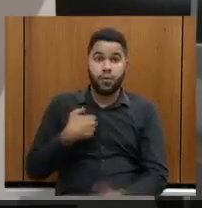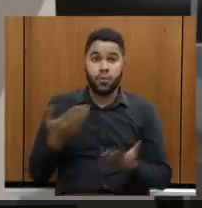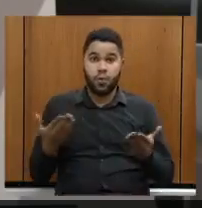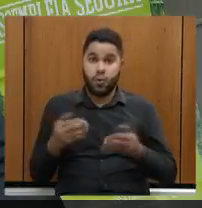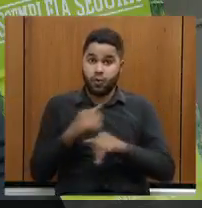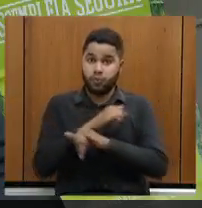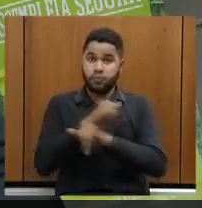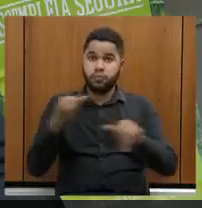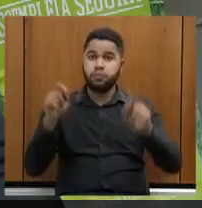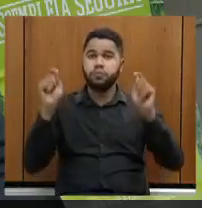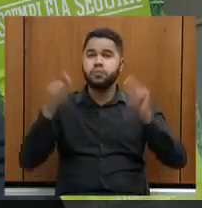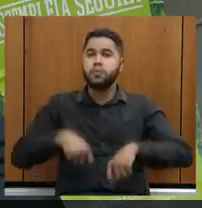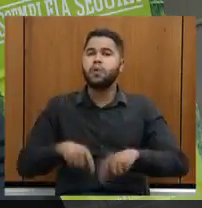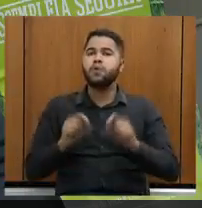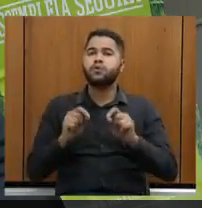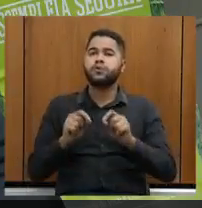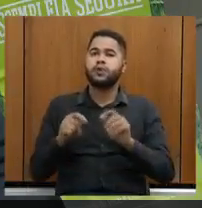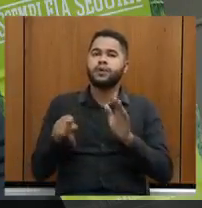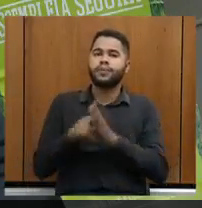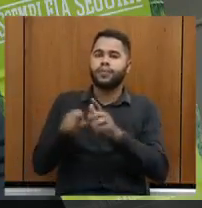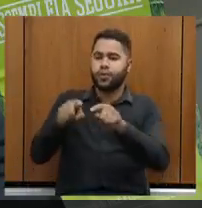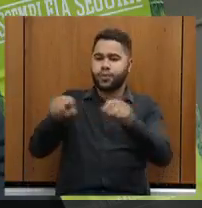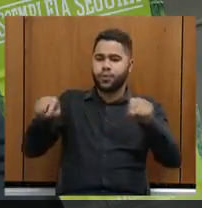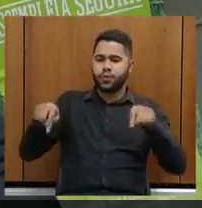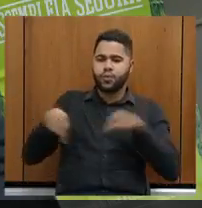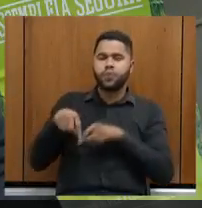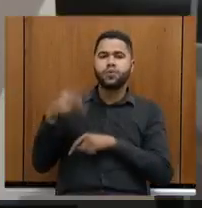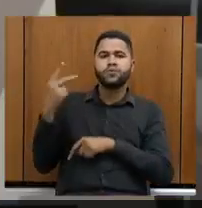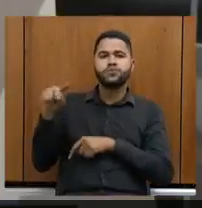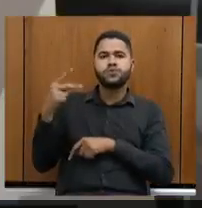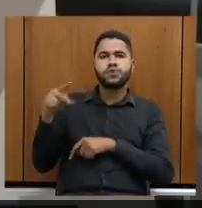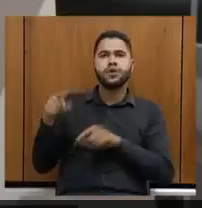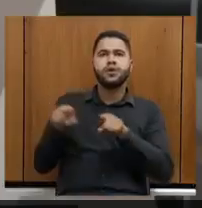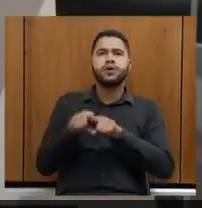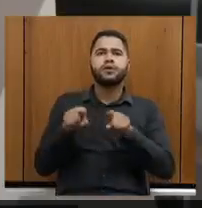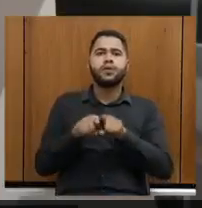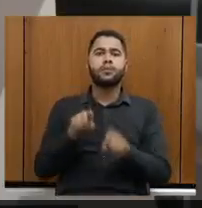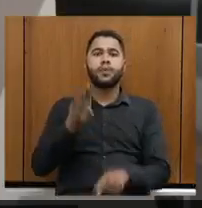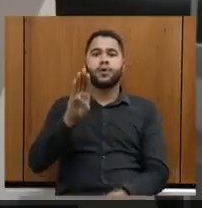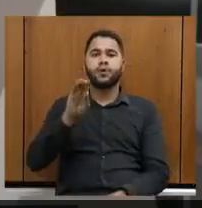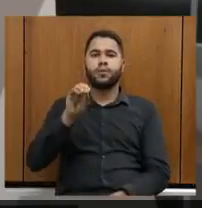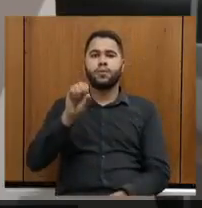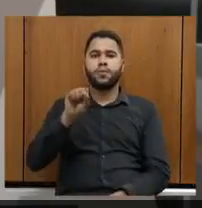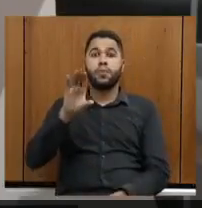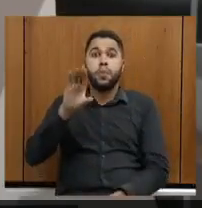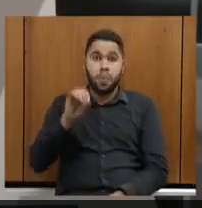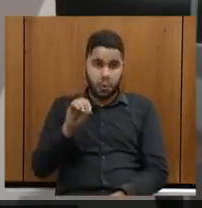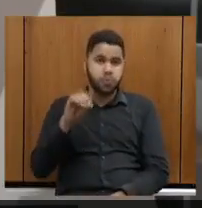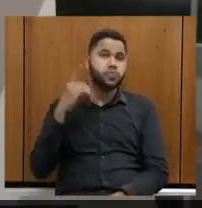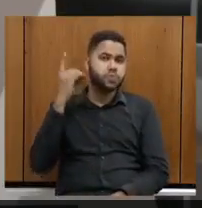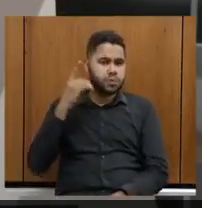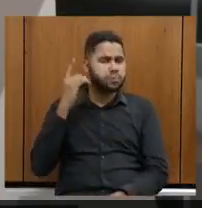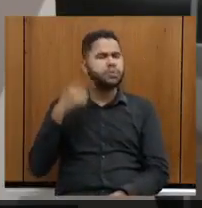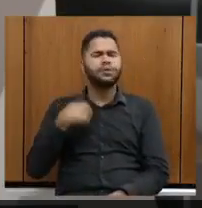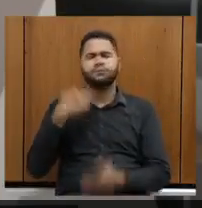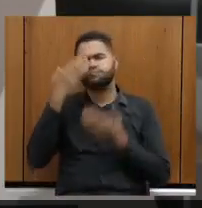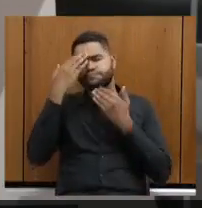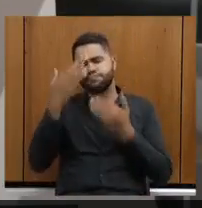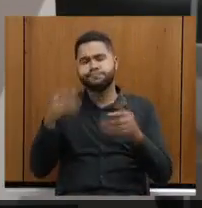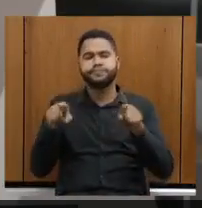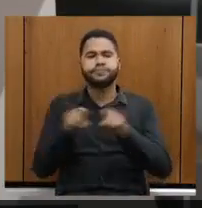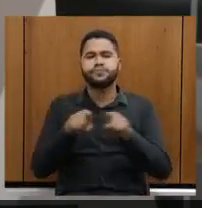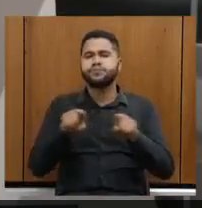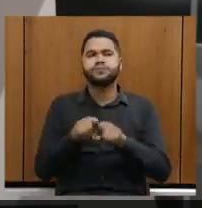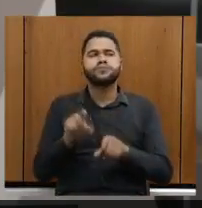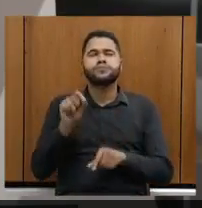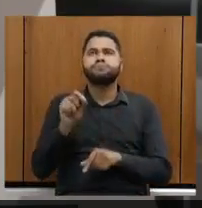o gabinete do senhor e também do deputado Bosco, em seguida quero agradecer também, são